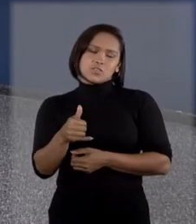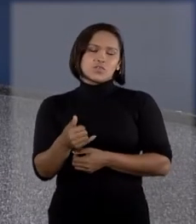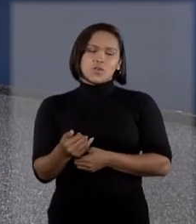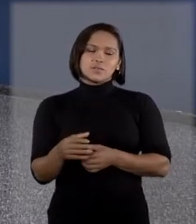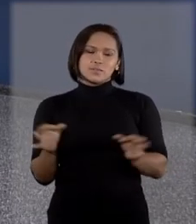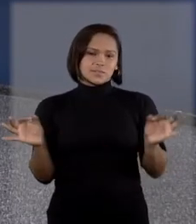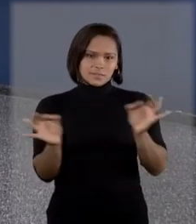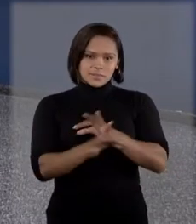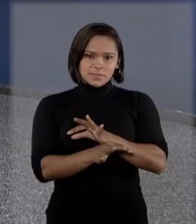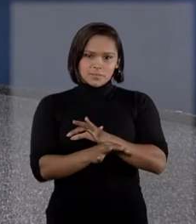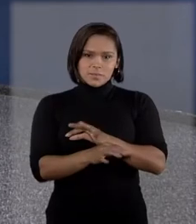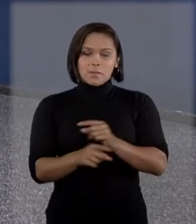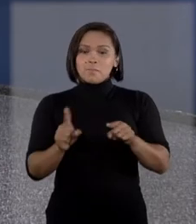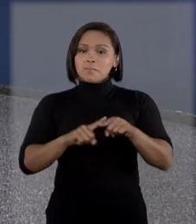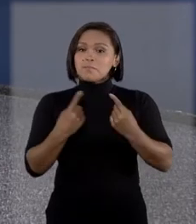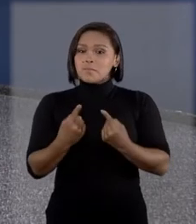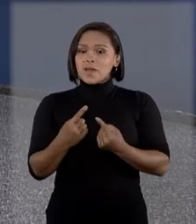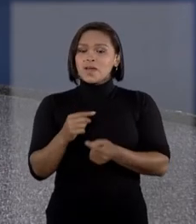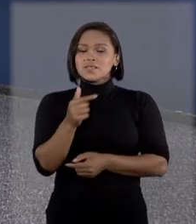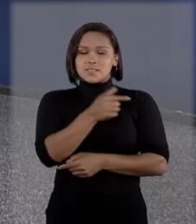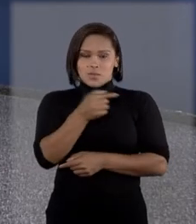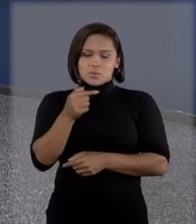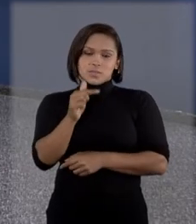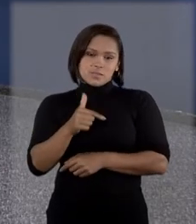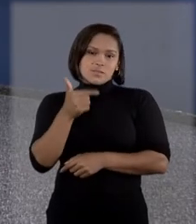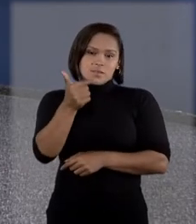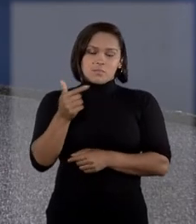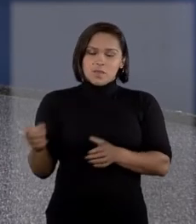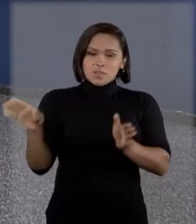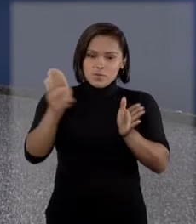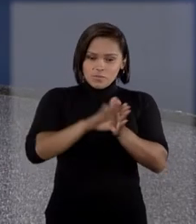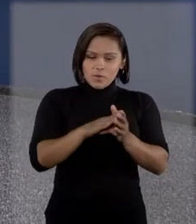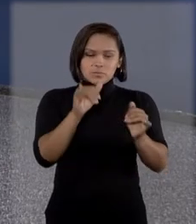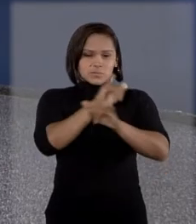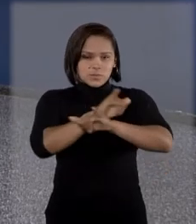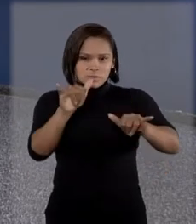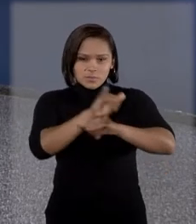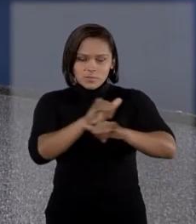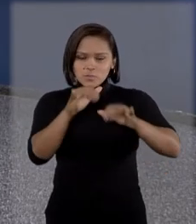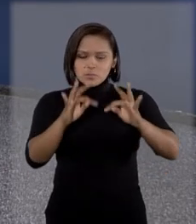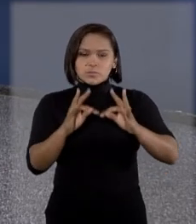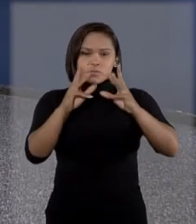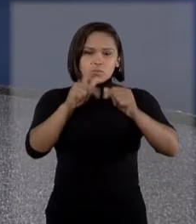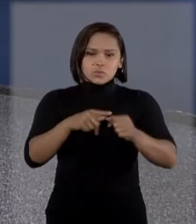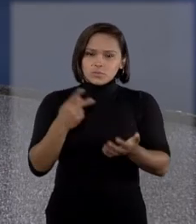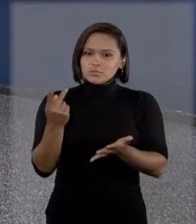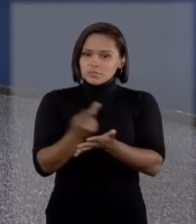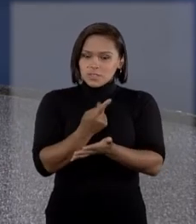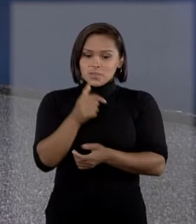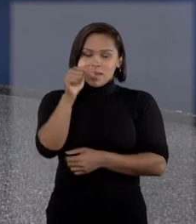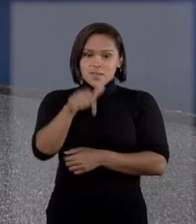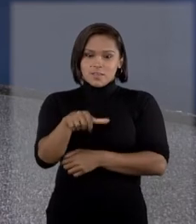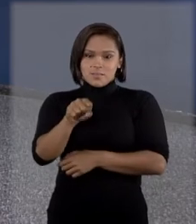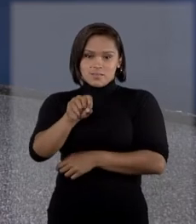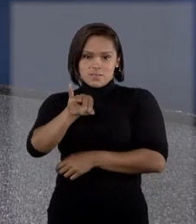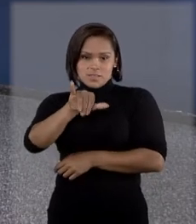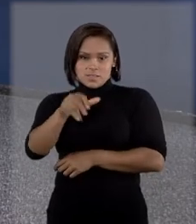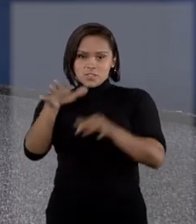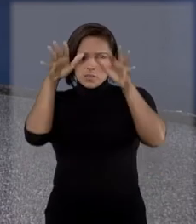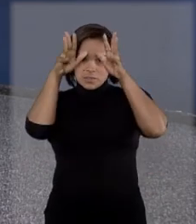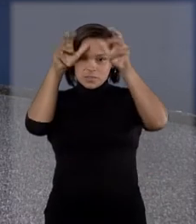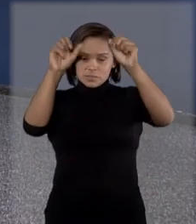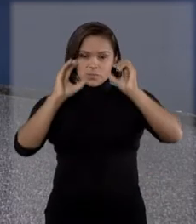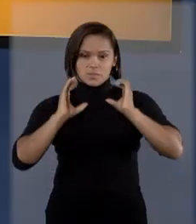está terminando, mas eu volto semana que vem com muita informação sobre tudo o que acontece aqui no Tribunal da